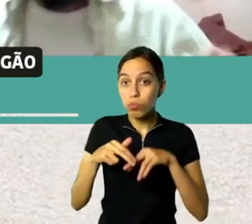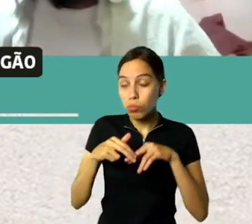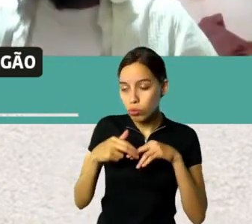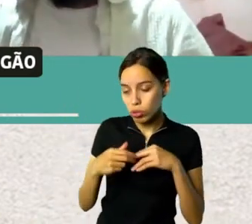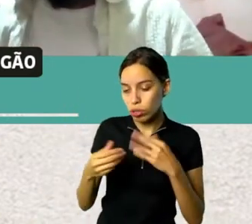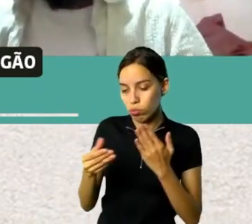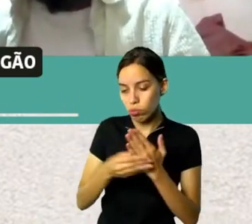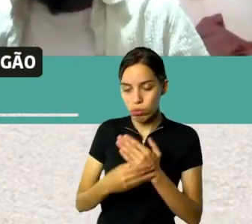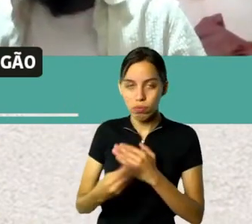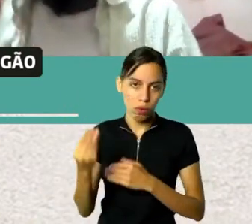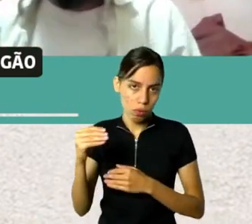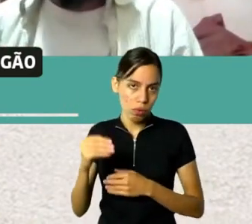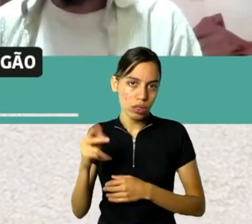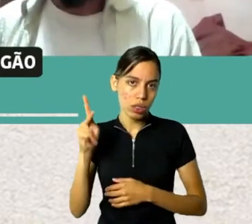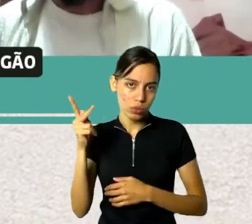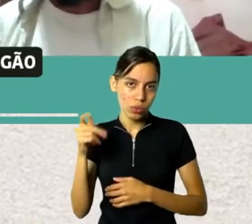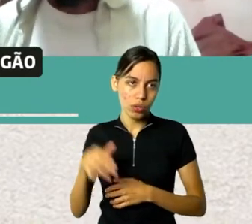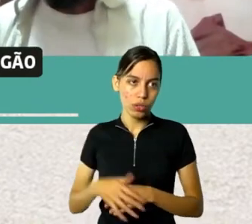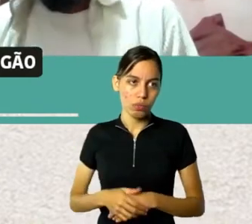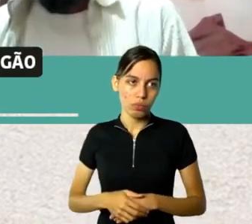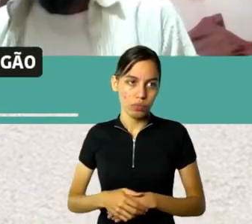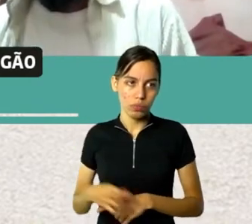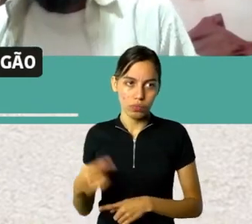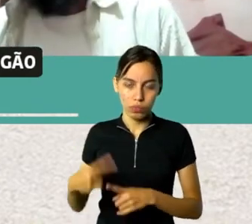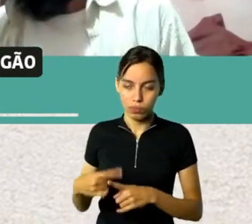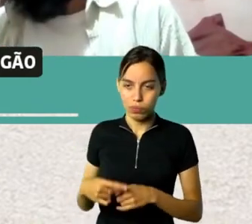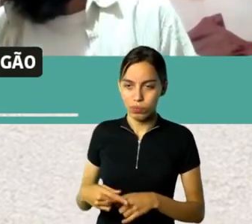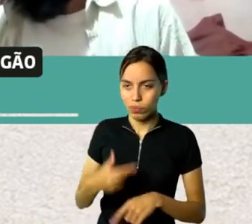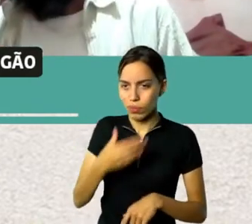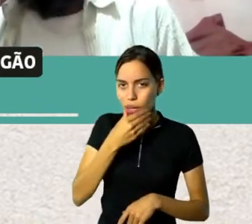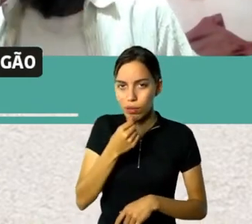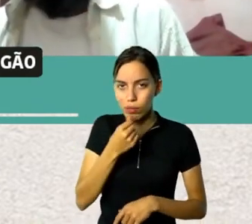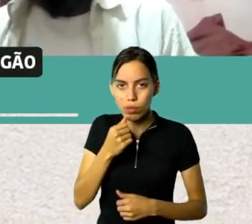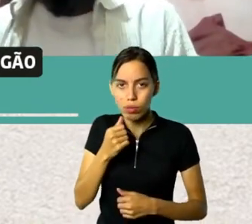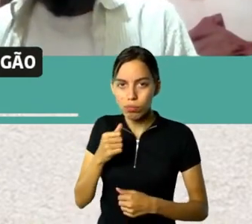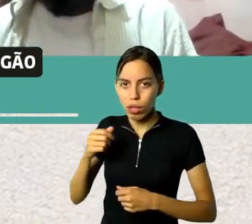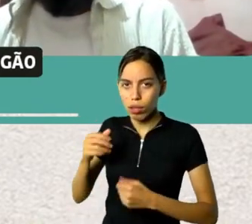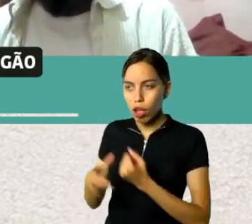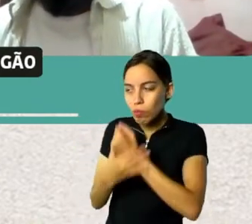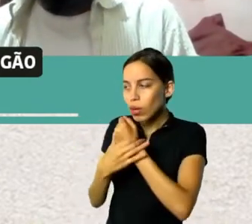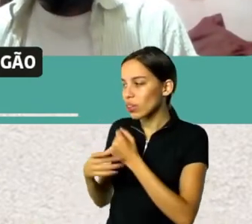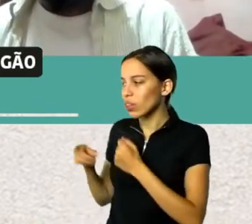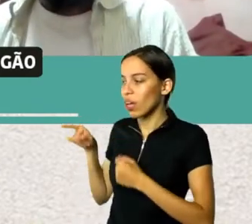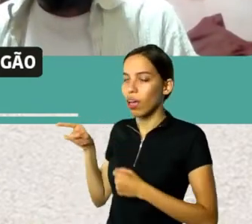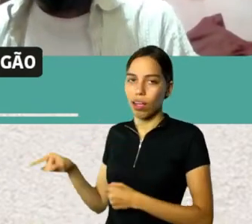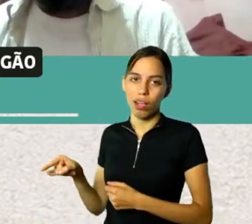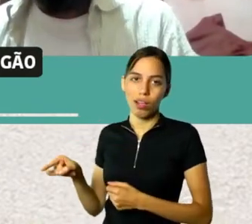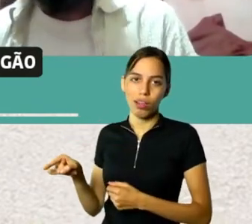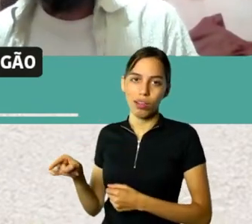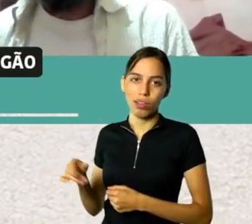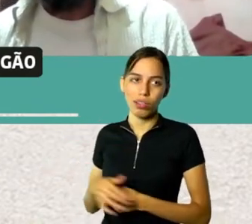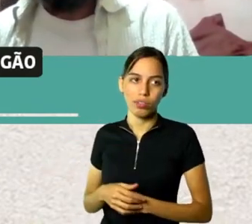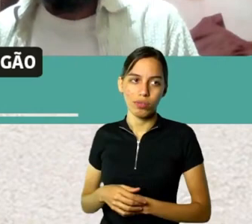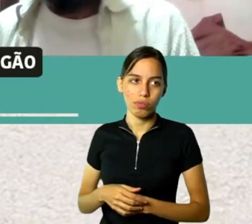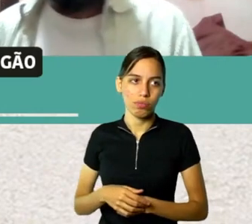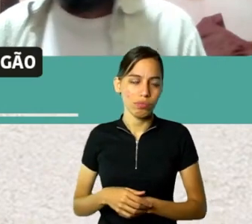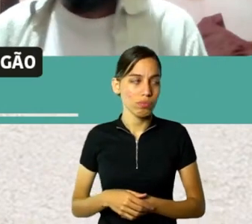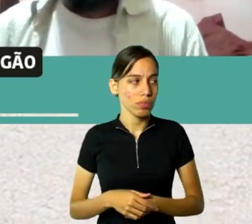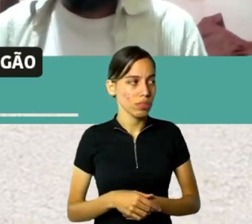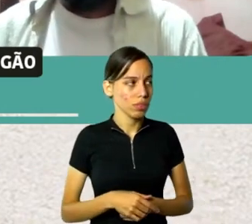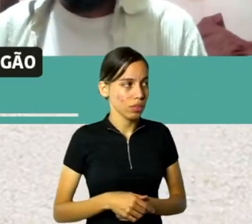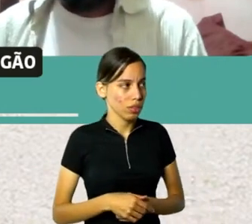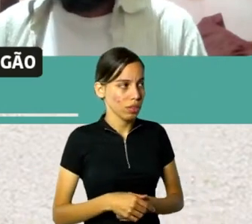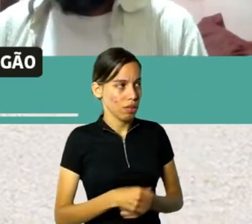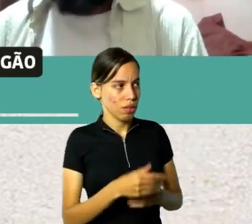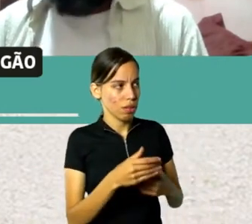o Guignard saiu em defesa do Portinari. Ele merecia estar na lista, né? Oi? Ele fala que ele merecia estar na